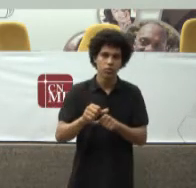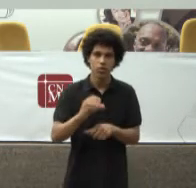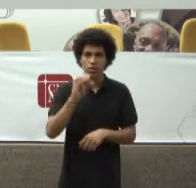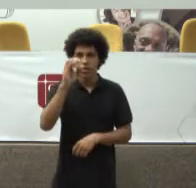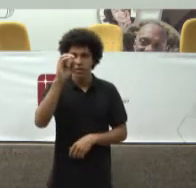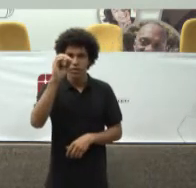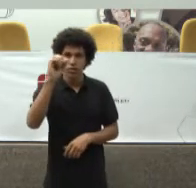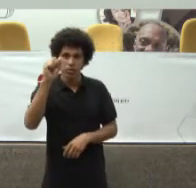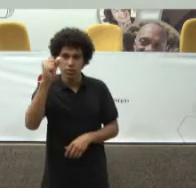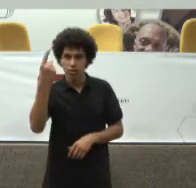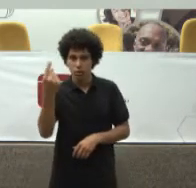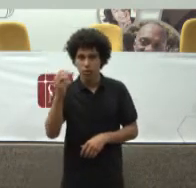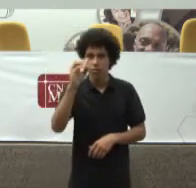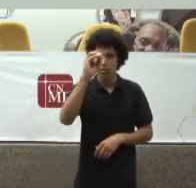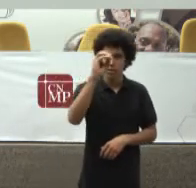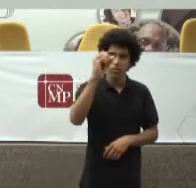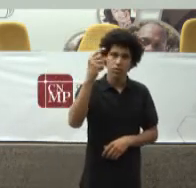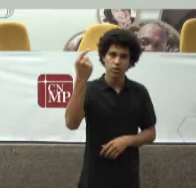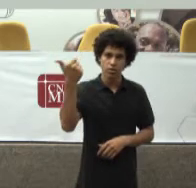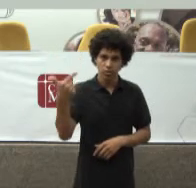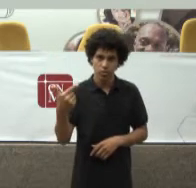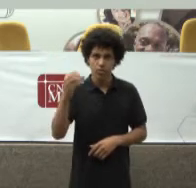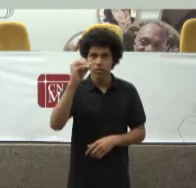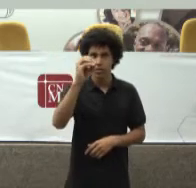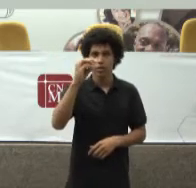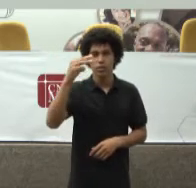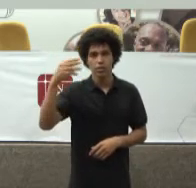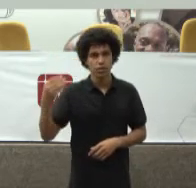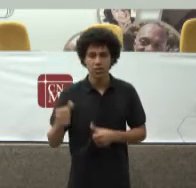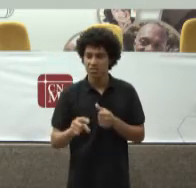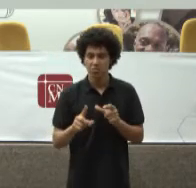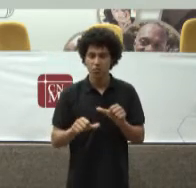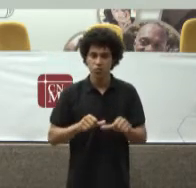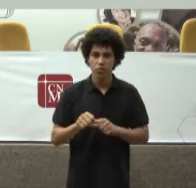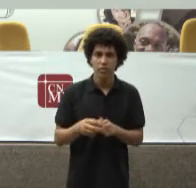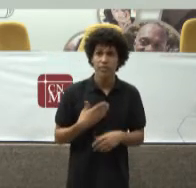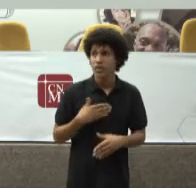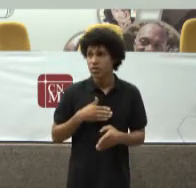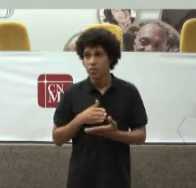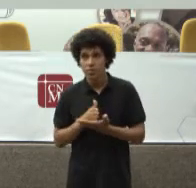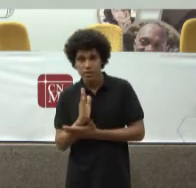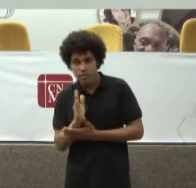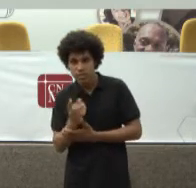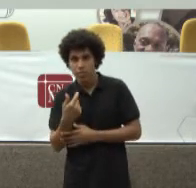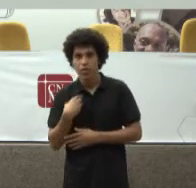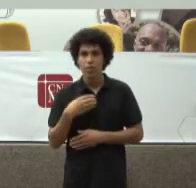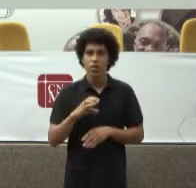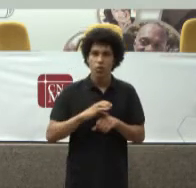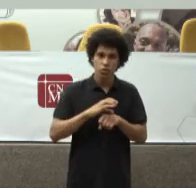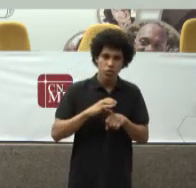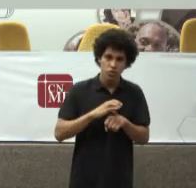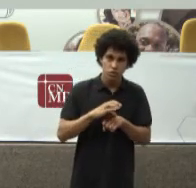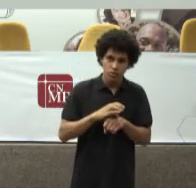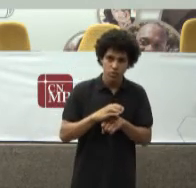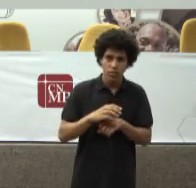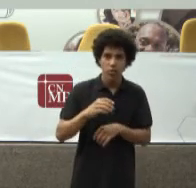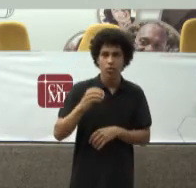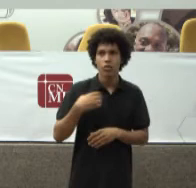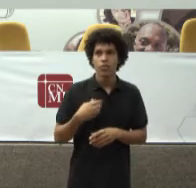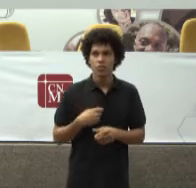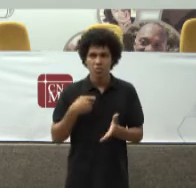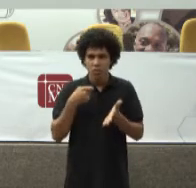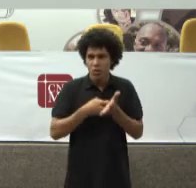,80 0,81 E nós passamos Pela Constituição Autoritária De 37 Pela Constituição Democrática De 46